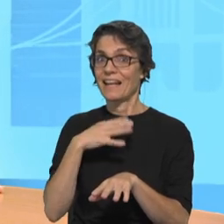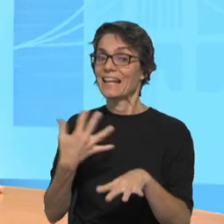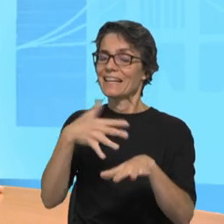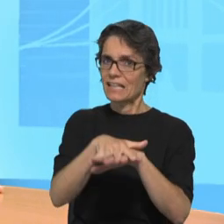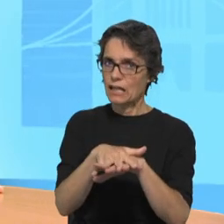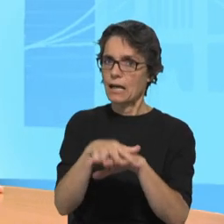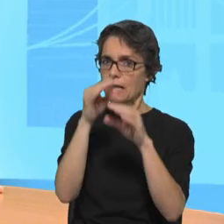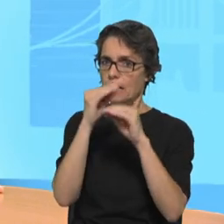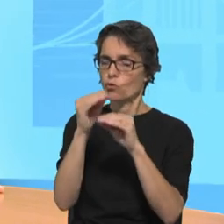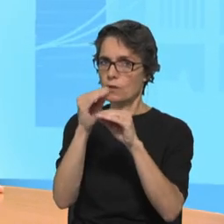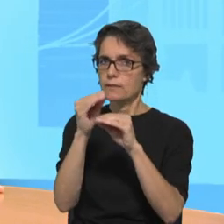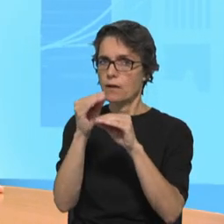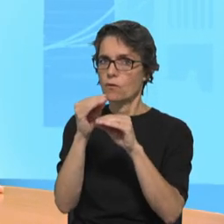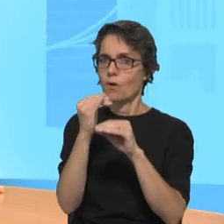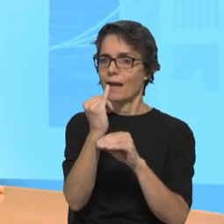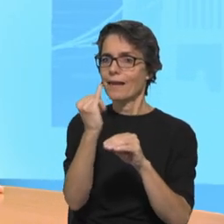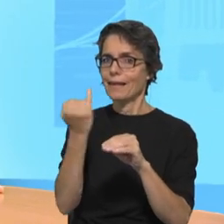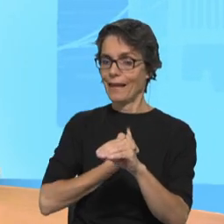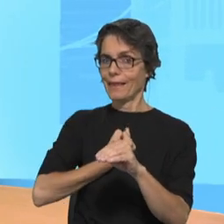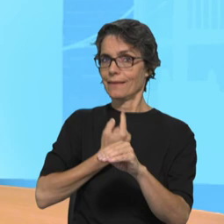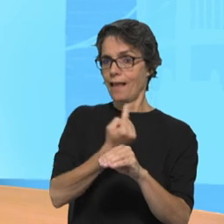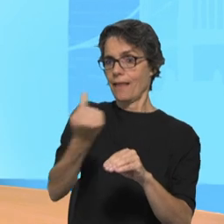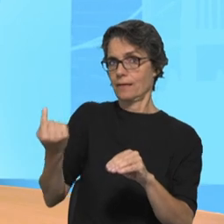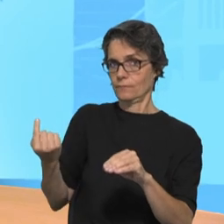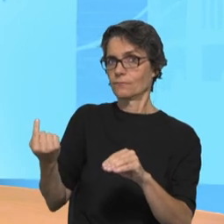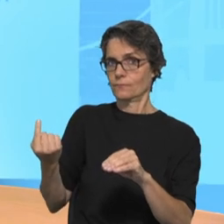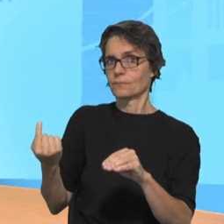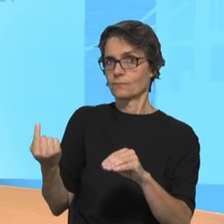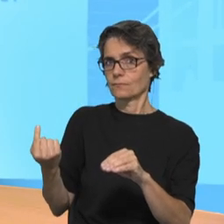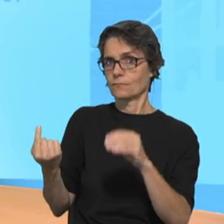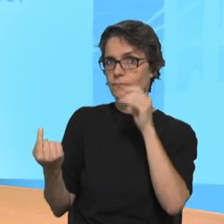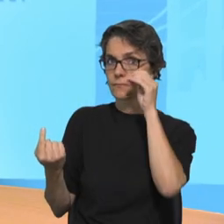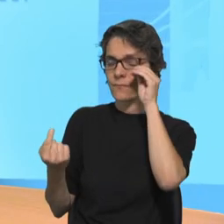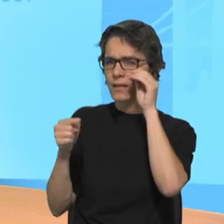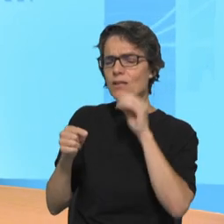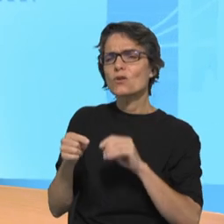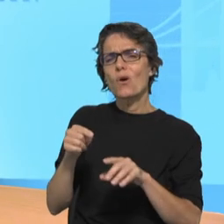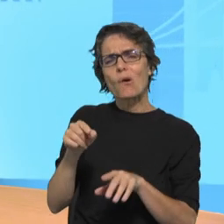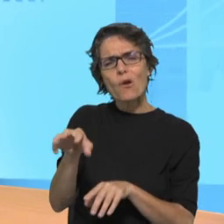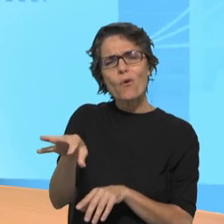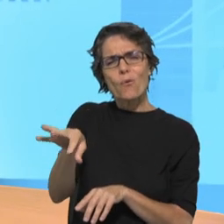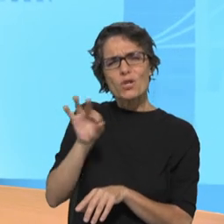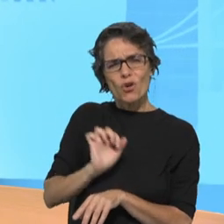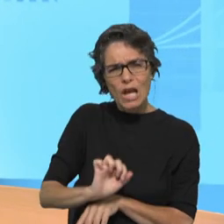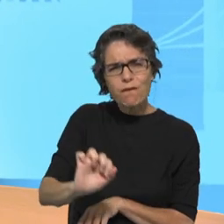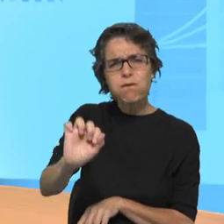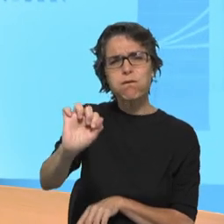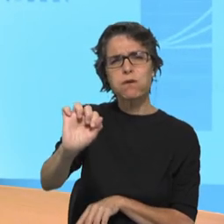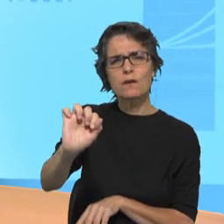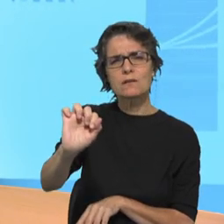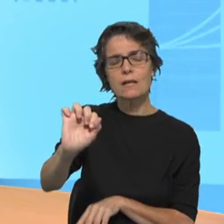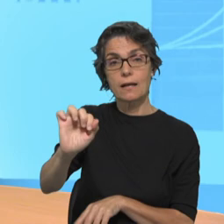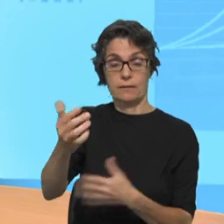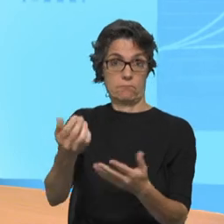a partir de cada identidade. Creio que é esse o propósito. Esta é uma escolha do CNE, uma opção do CNE que coloca o movimento